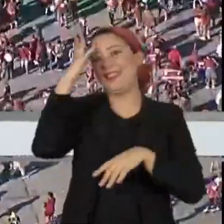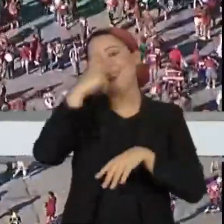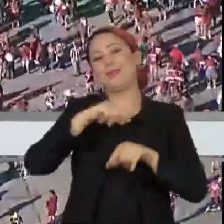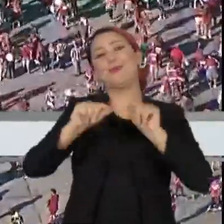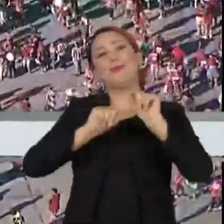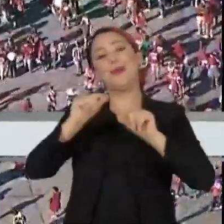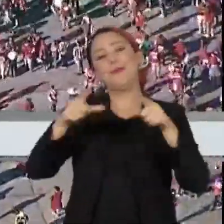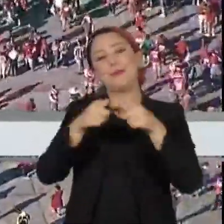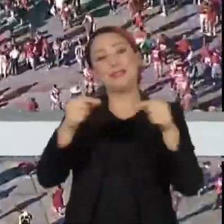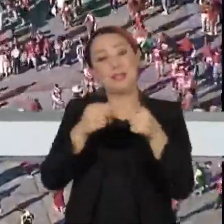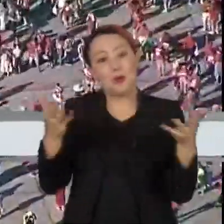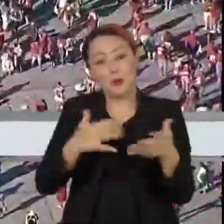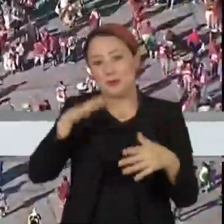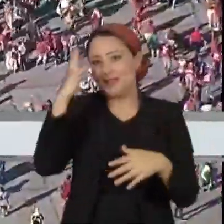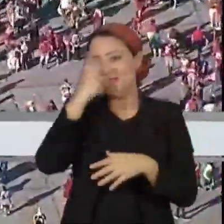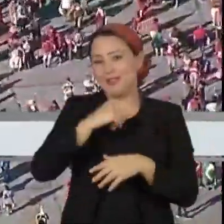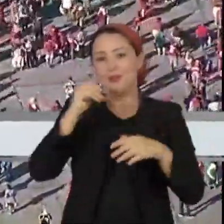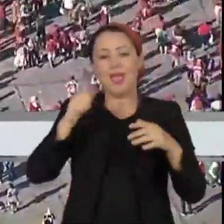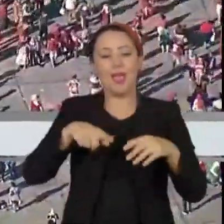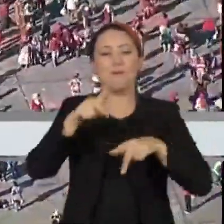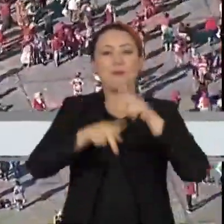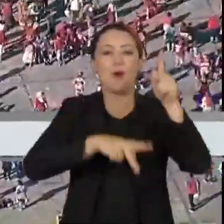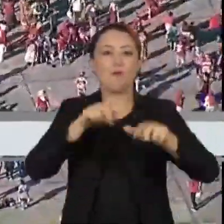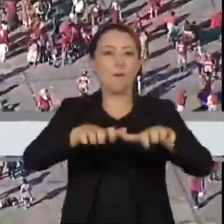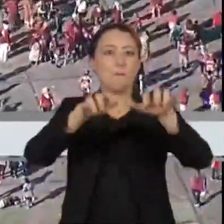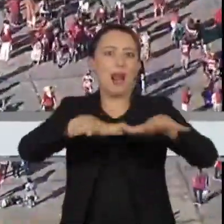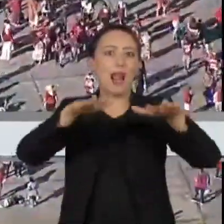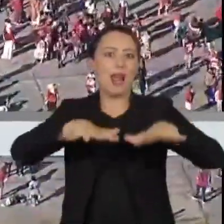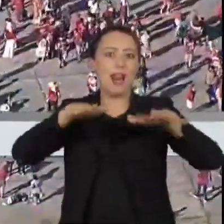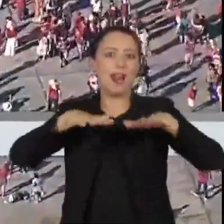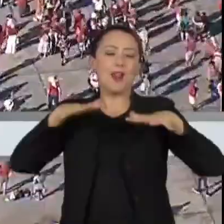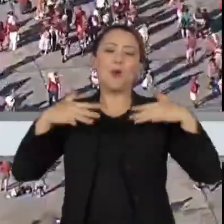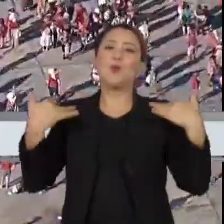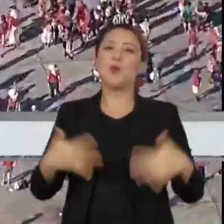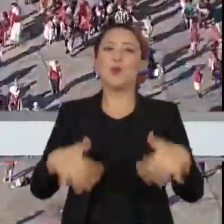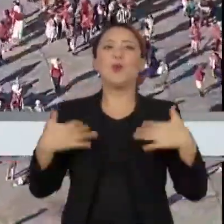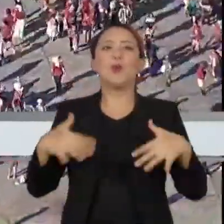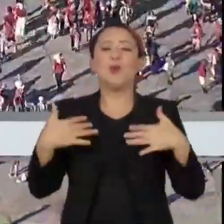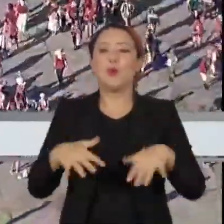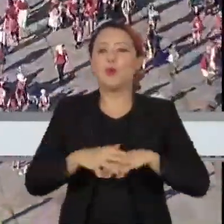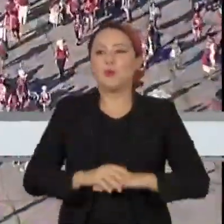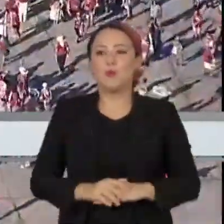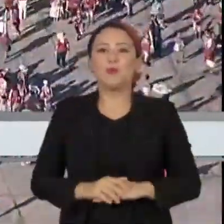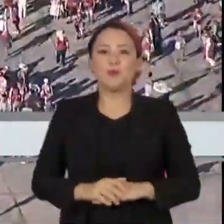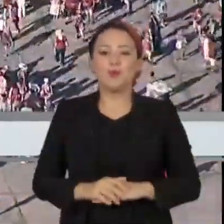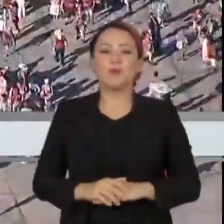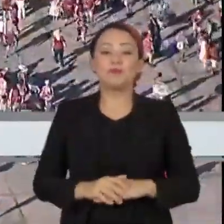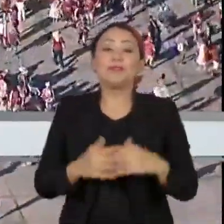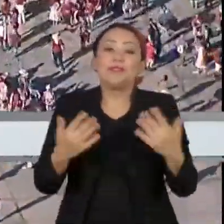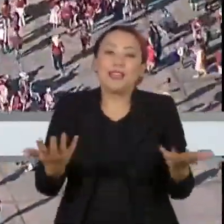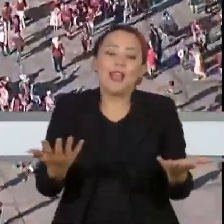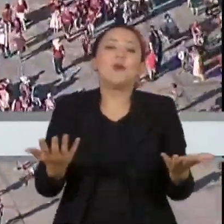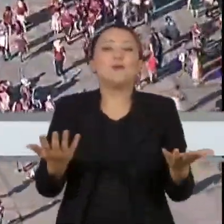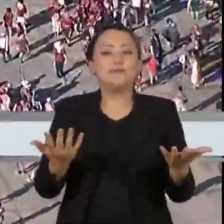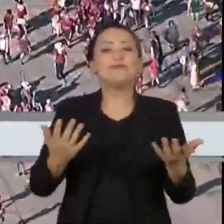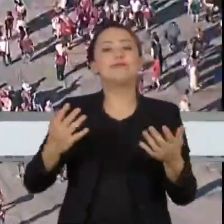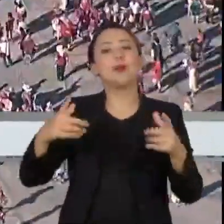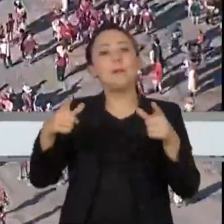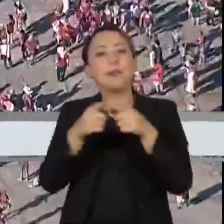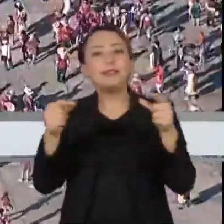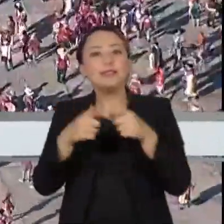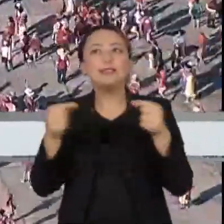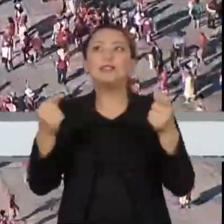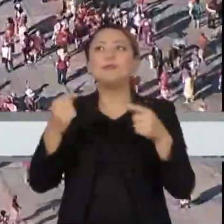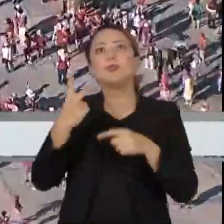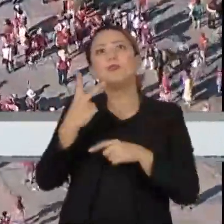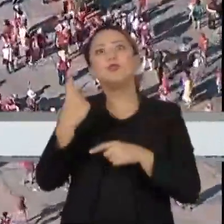a participação popular cercasse o prédio, sede do Executivo Federal. Então, nesse sentido, Brasília, que foi inaugurada